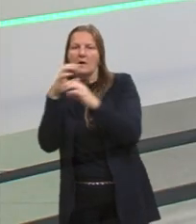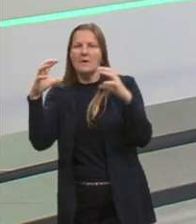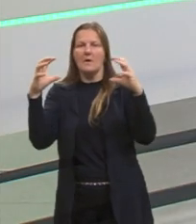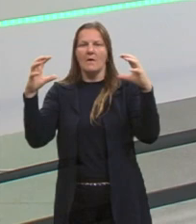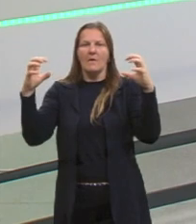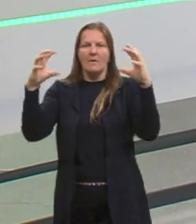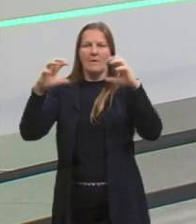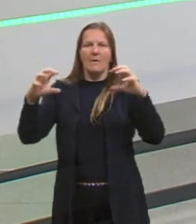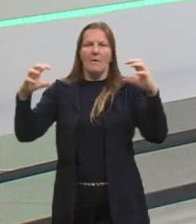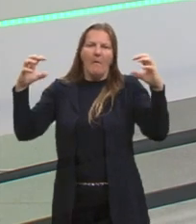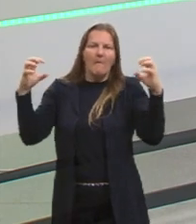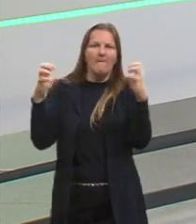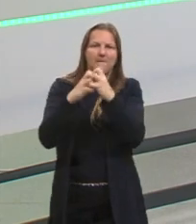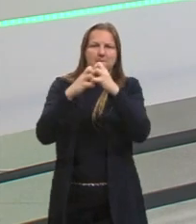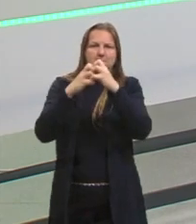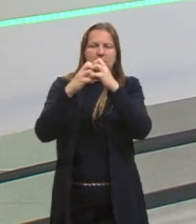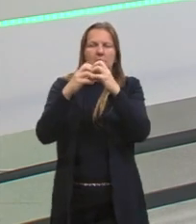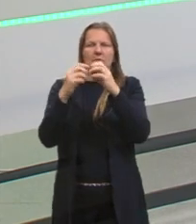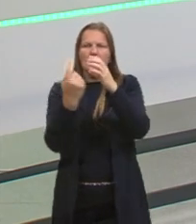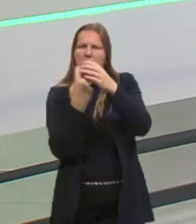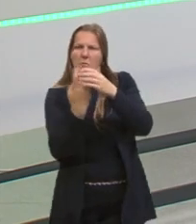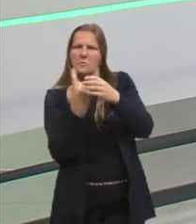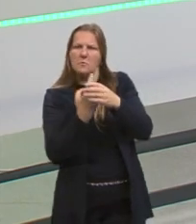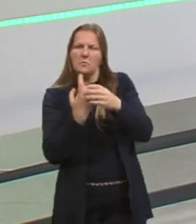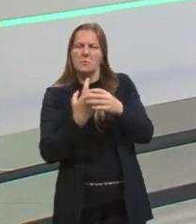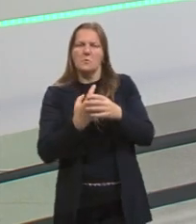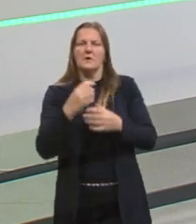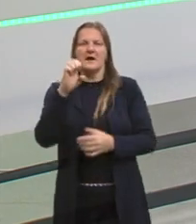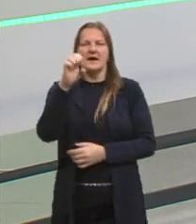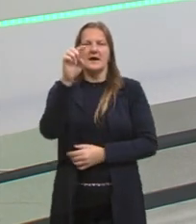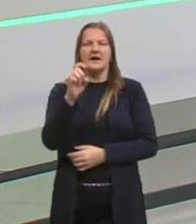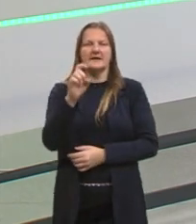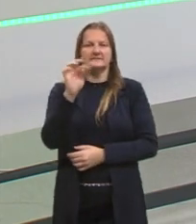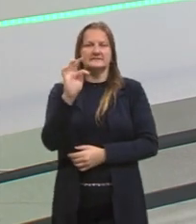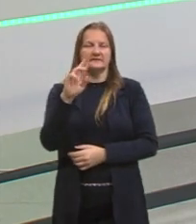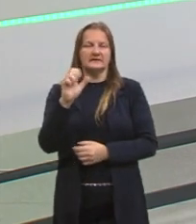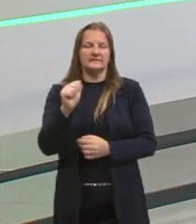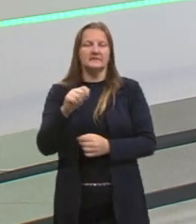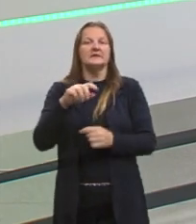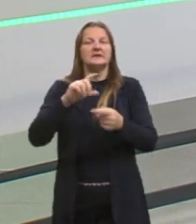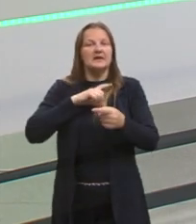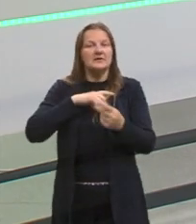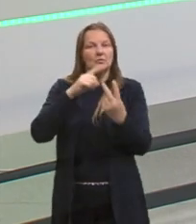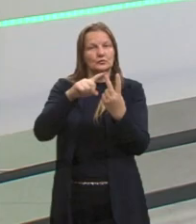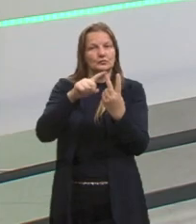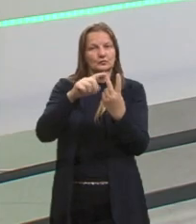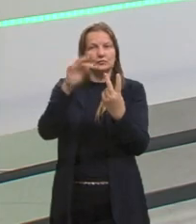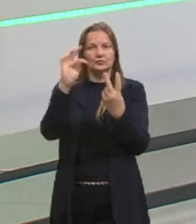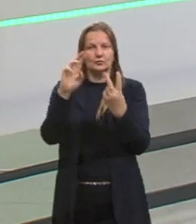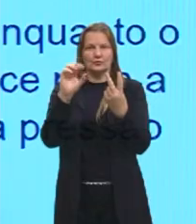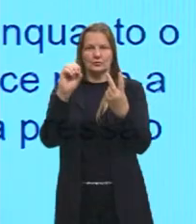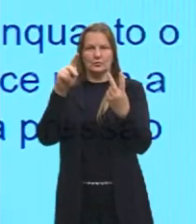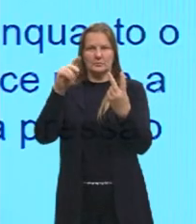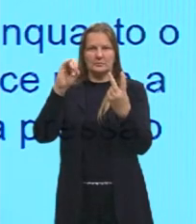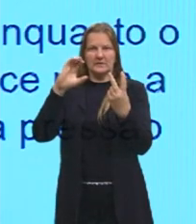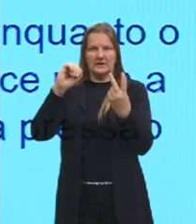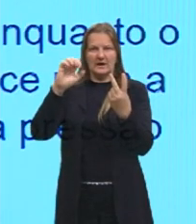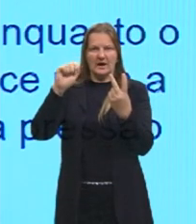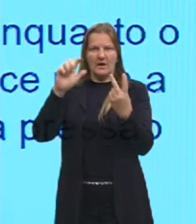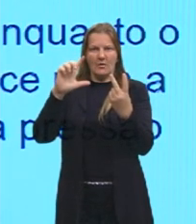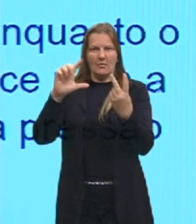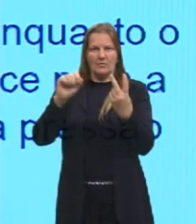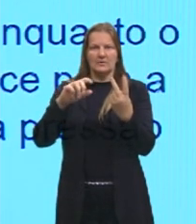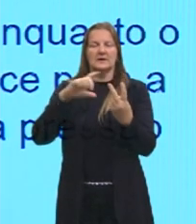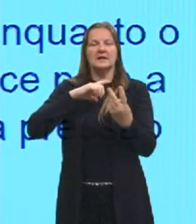se chocar e vai formar o ciclone extratropical. Já o ciclone tropical, ele é formado dentro dos trópicos,